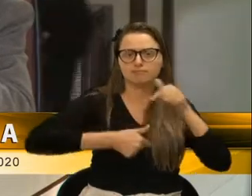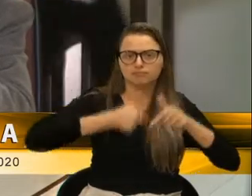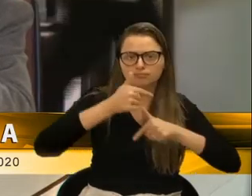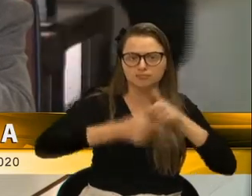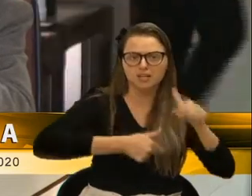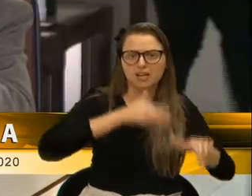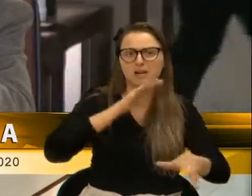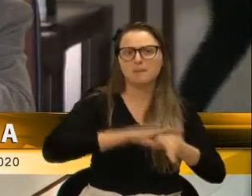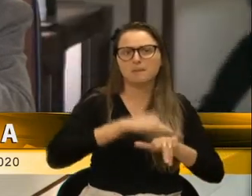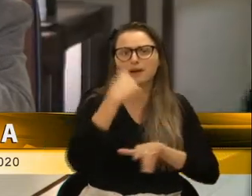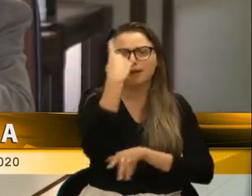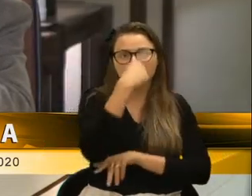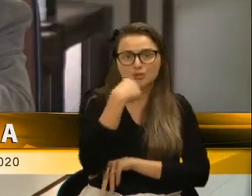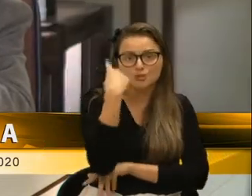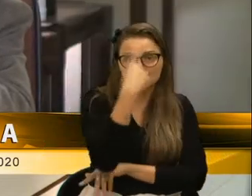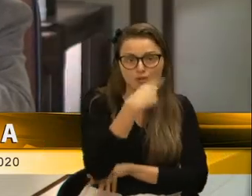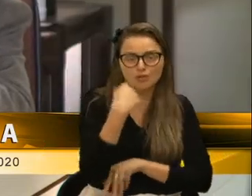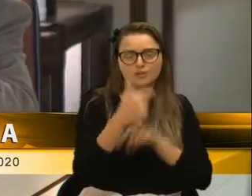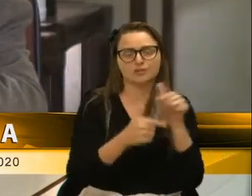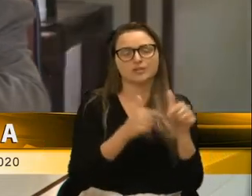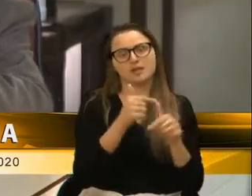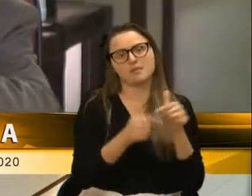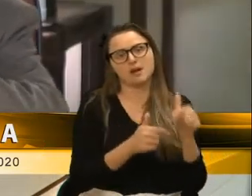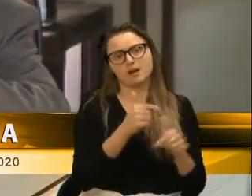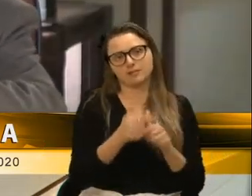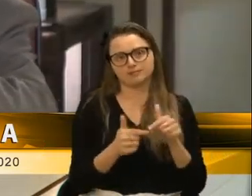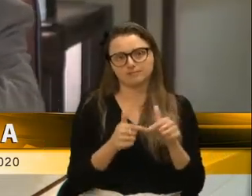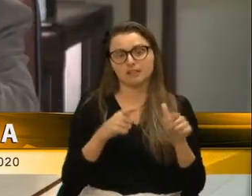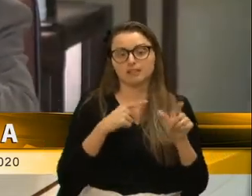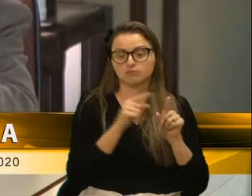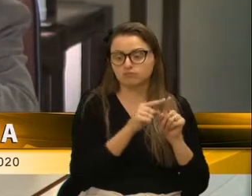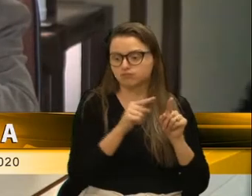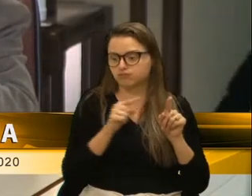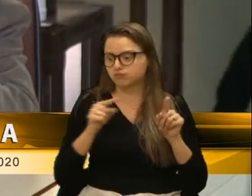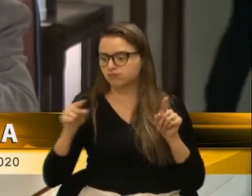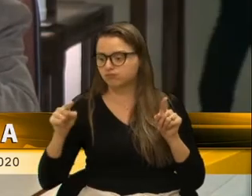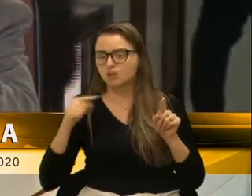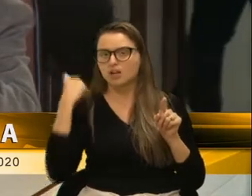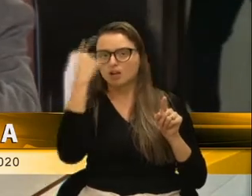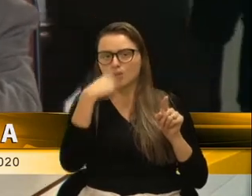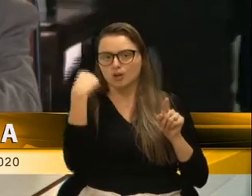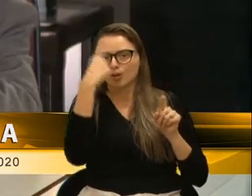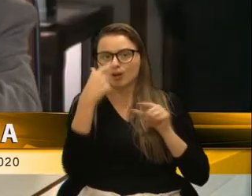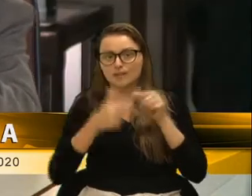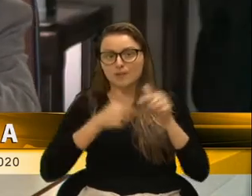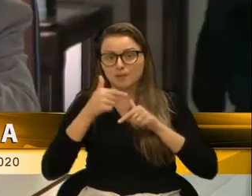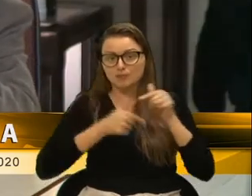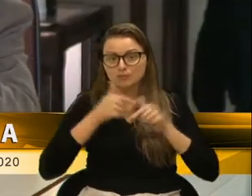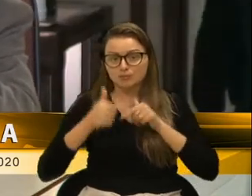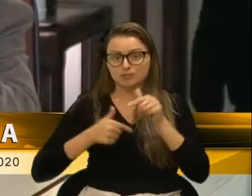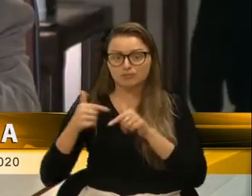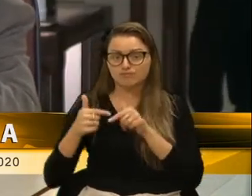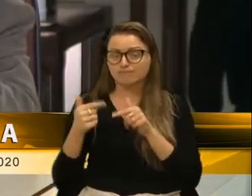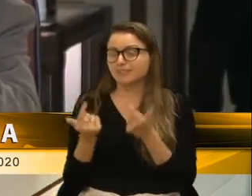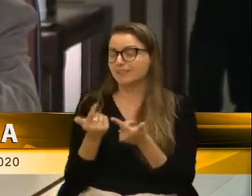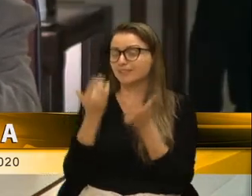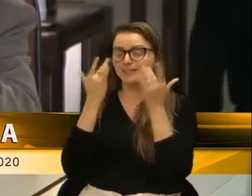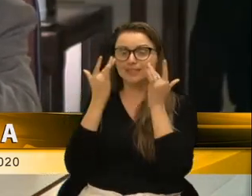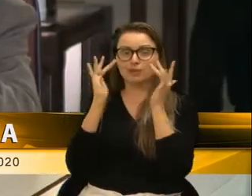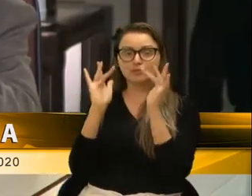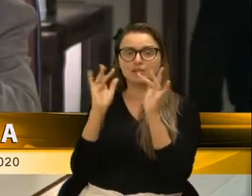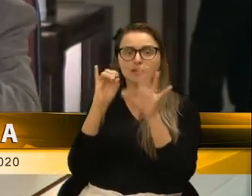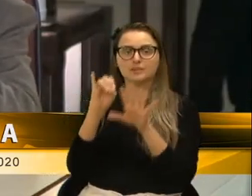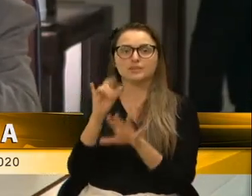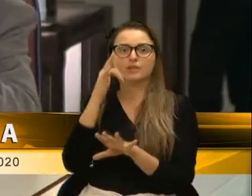longa de todos, são as pessoas que têm a maior jornada de trabalho e a maior incerteza de colher o